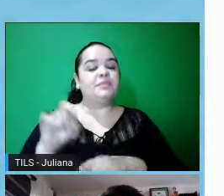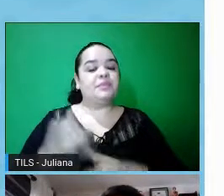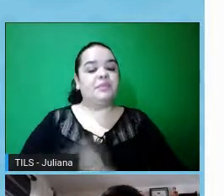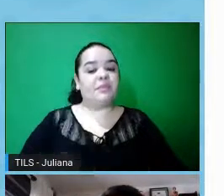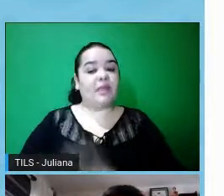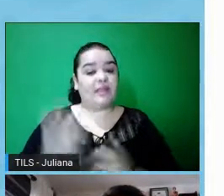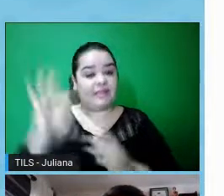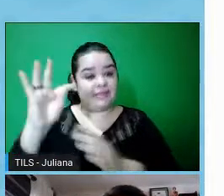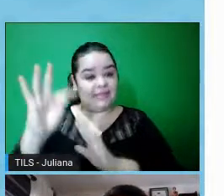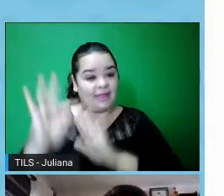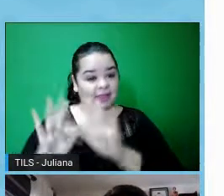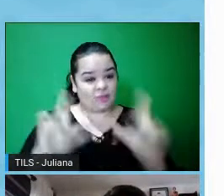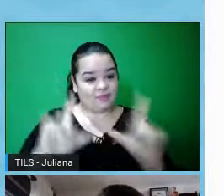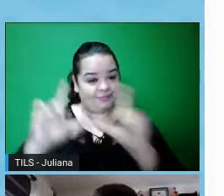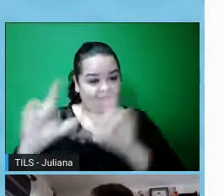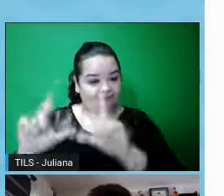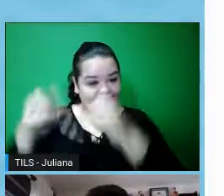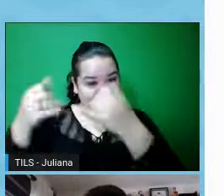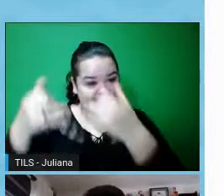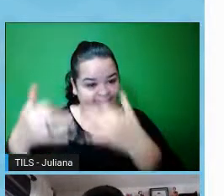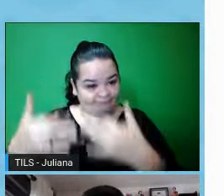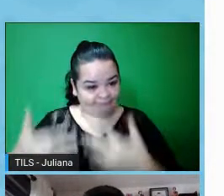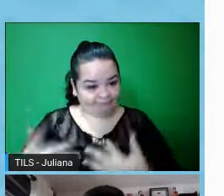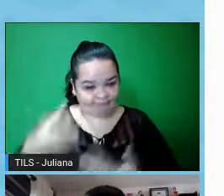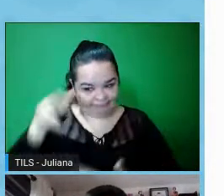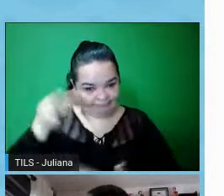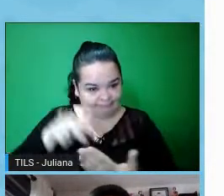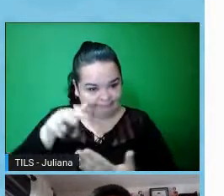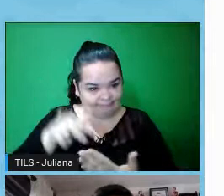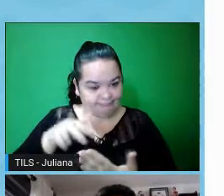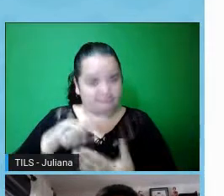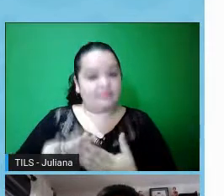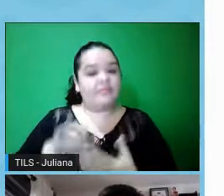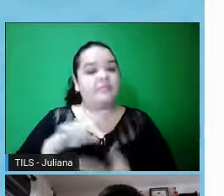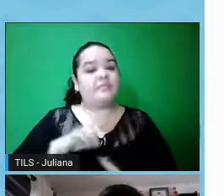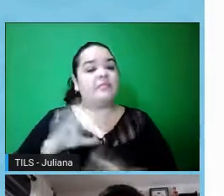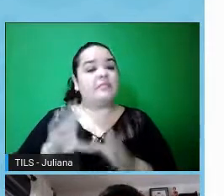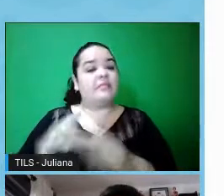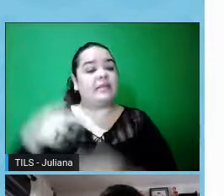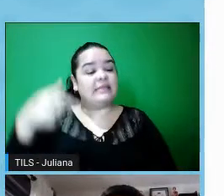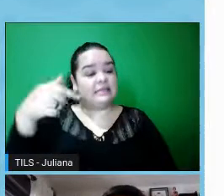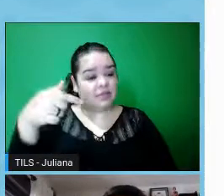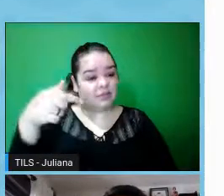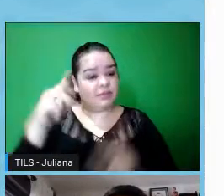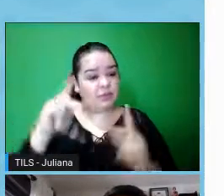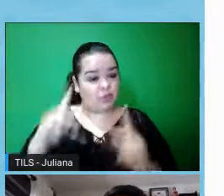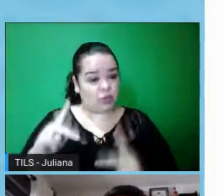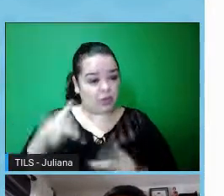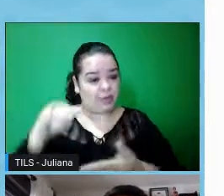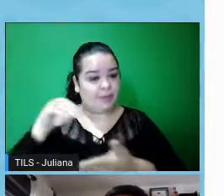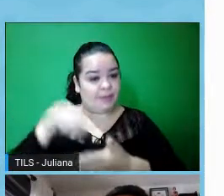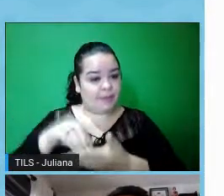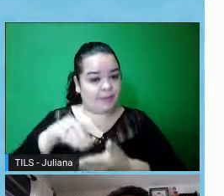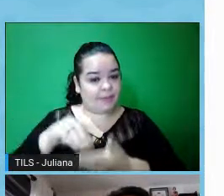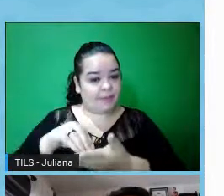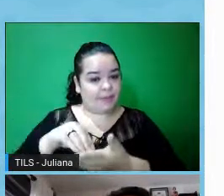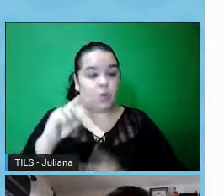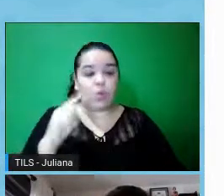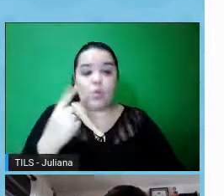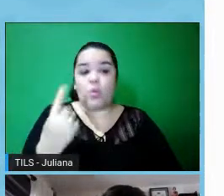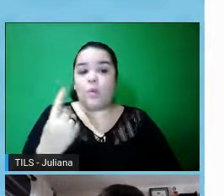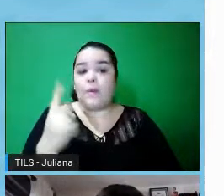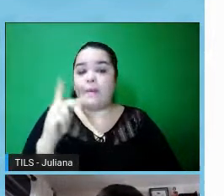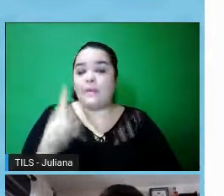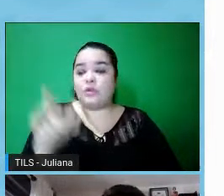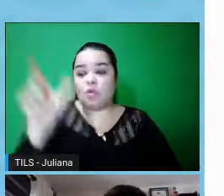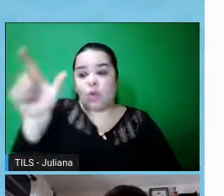dos comitês, né, então eu vou até ler aqui, o comitê será composto por no mínimo sete membros, dentre eles pelo menos um representante dos